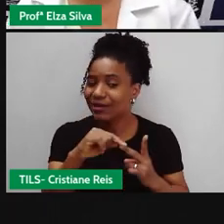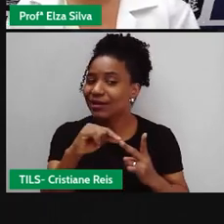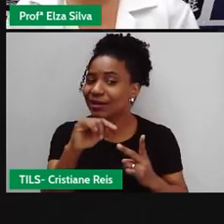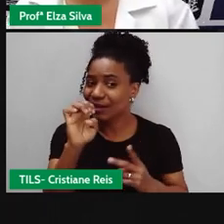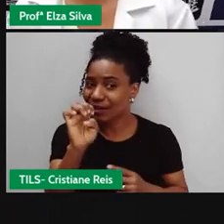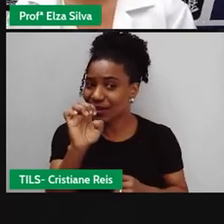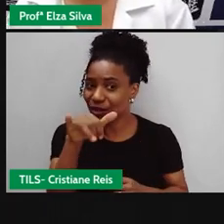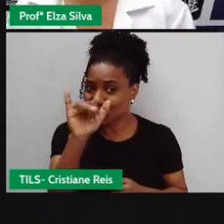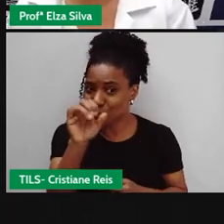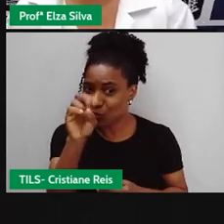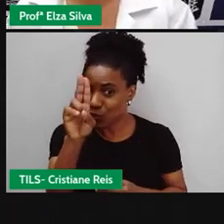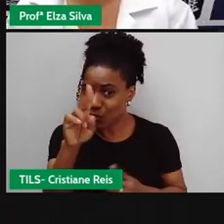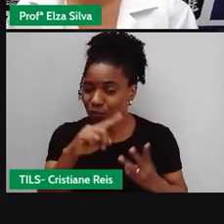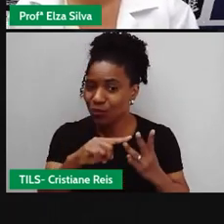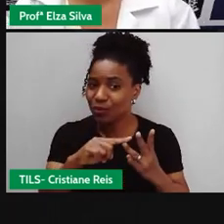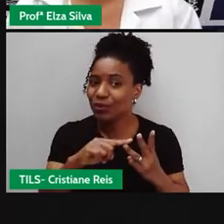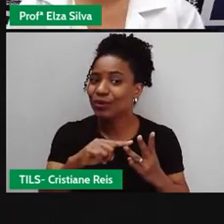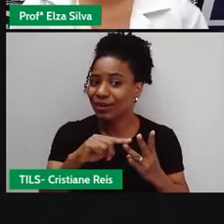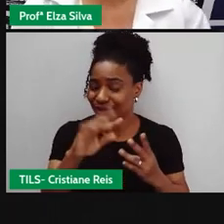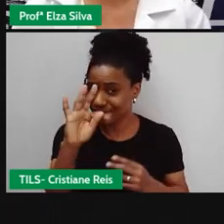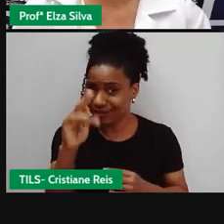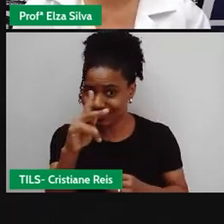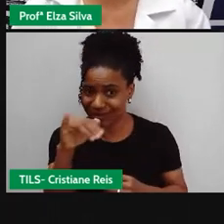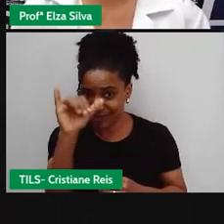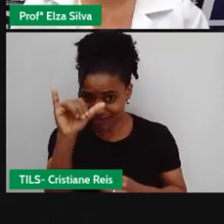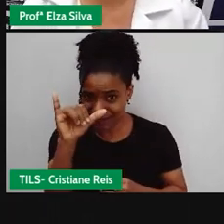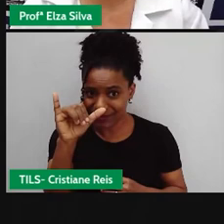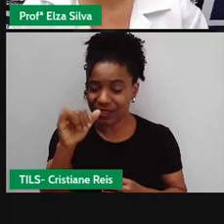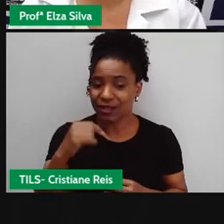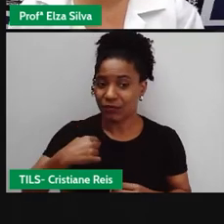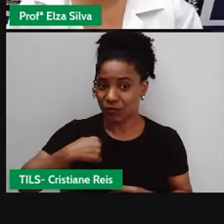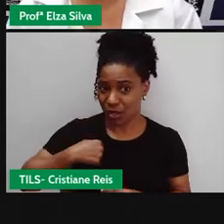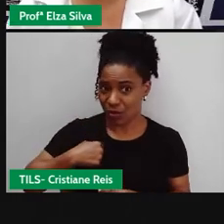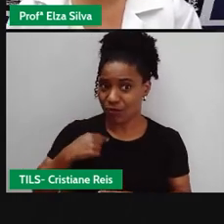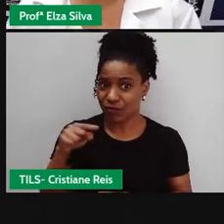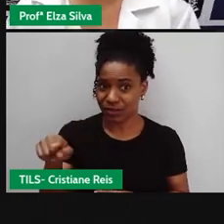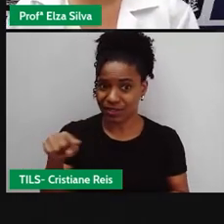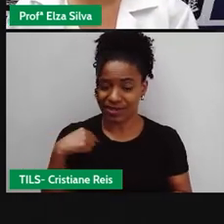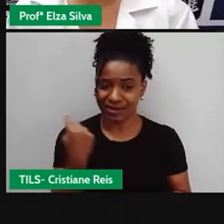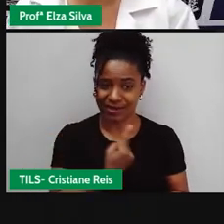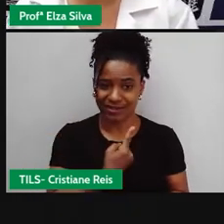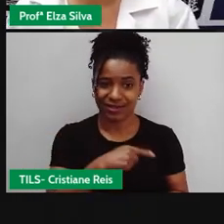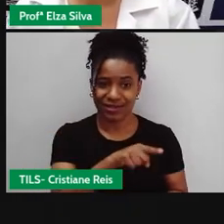We They Eu Você Vocês Nós